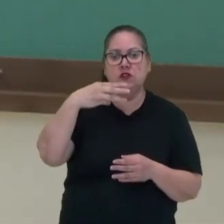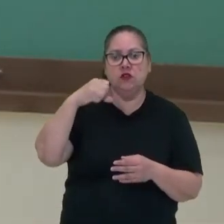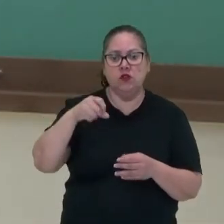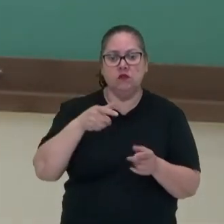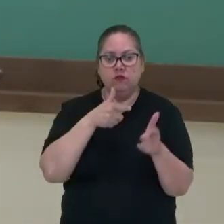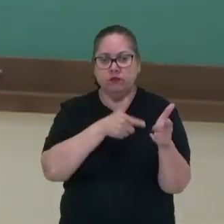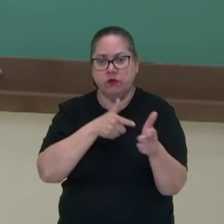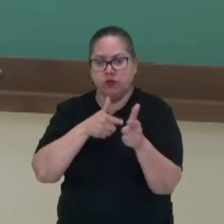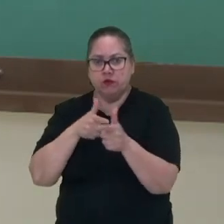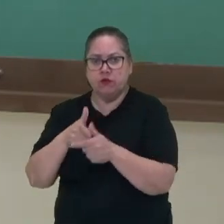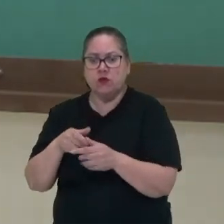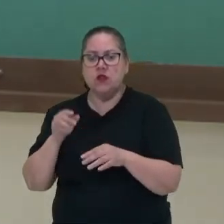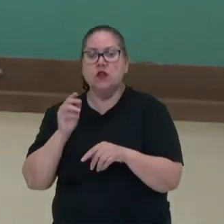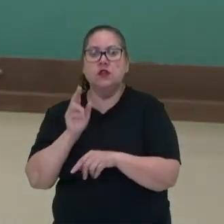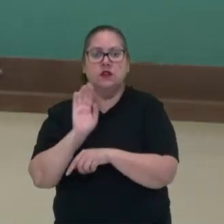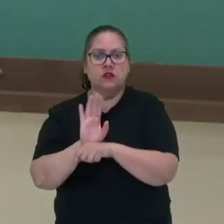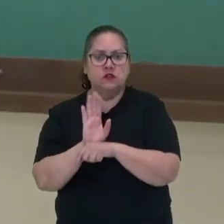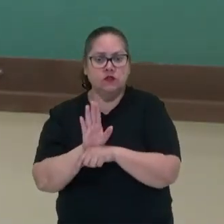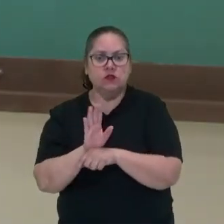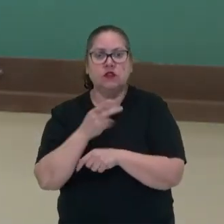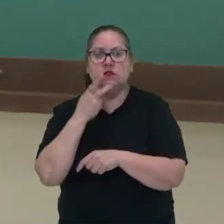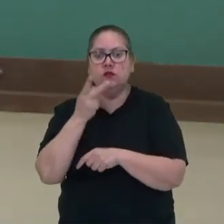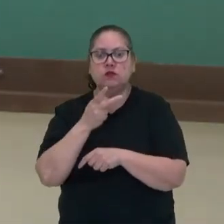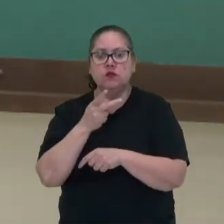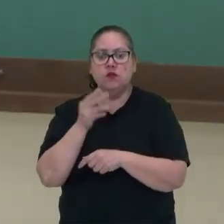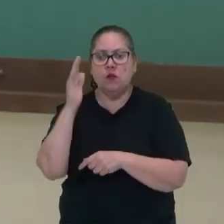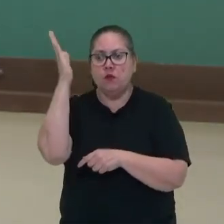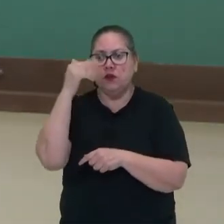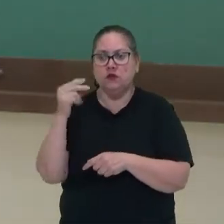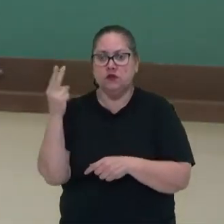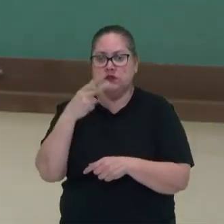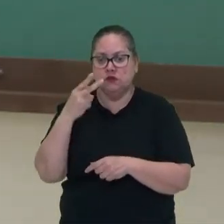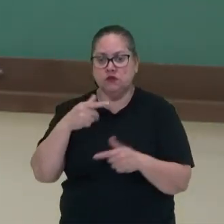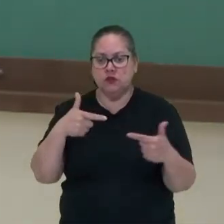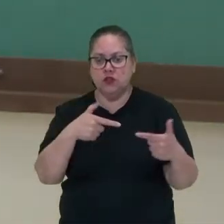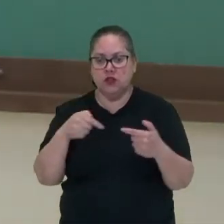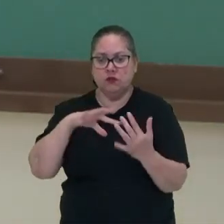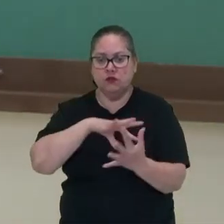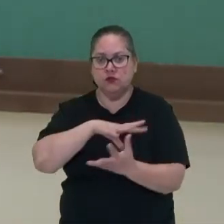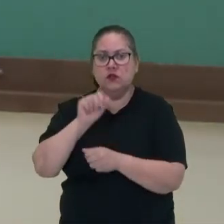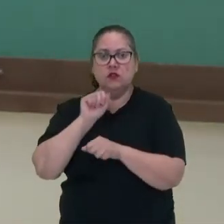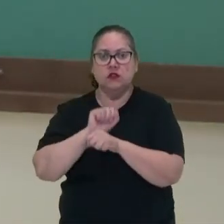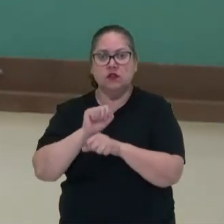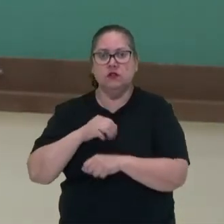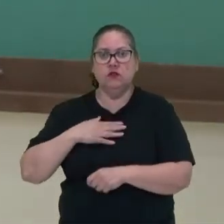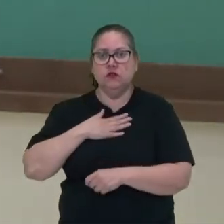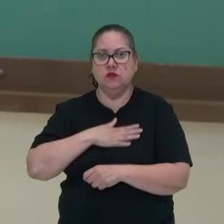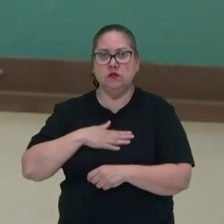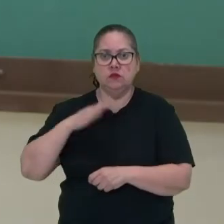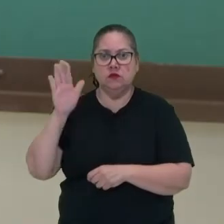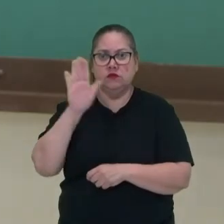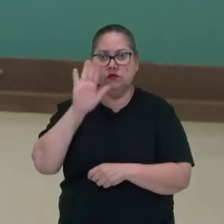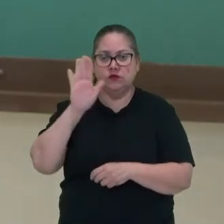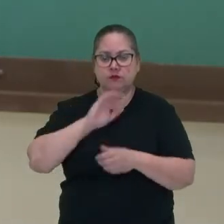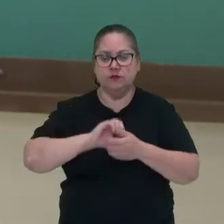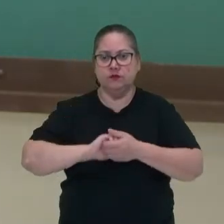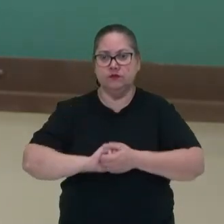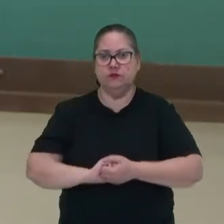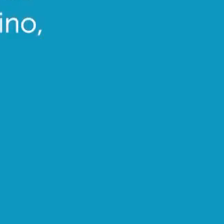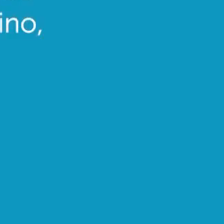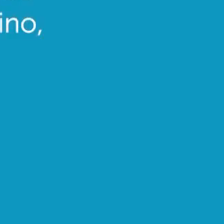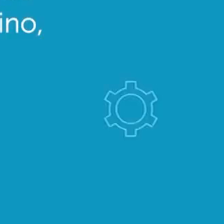de combates. Nesse vídeo, nós falamos sobre o Brasil na Segunda Guerra Mundial. Espero que vocês tenham gostado. Até breve!